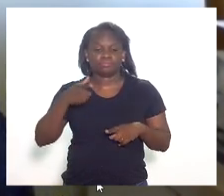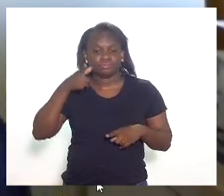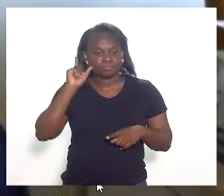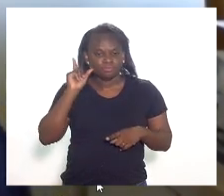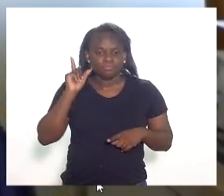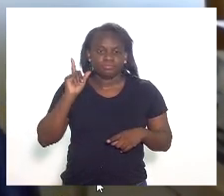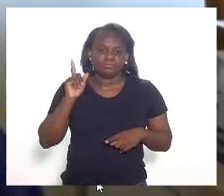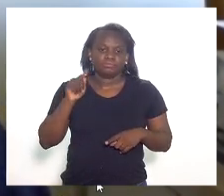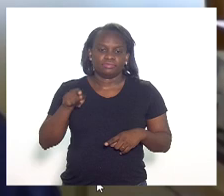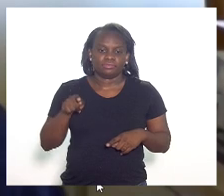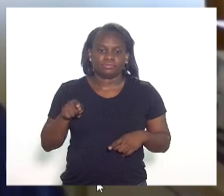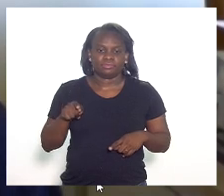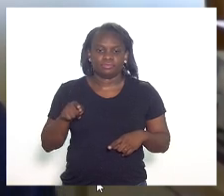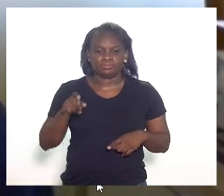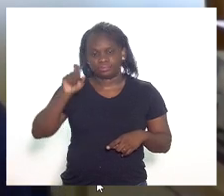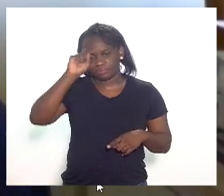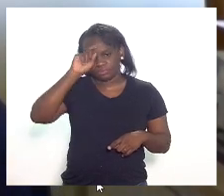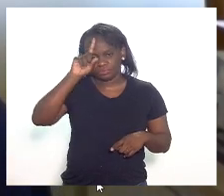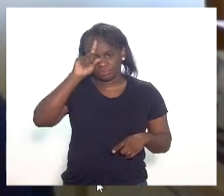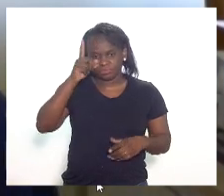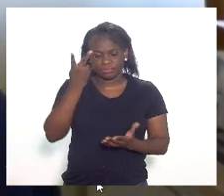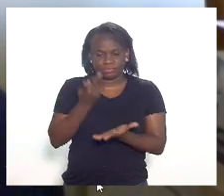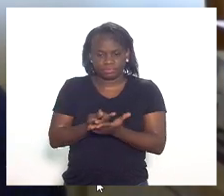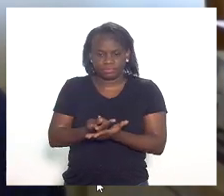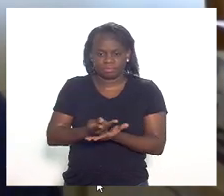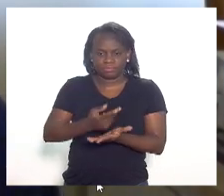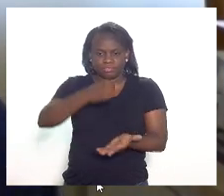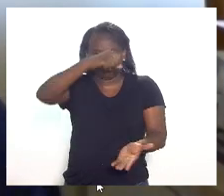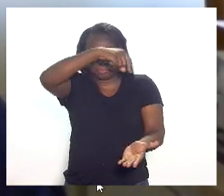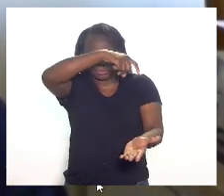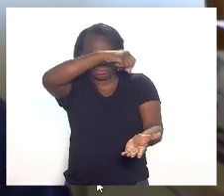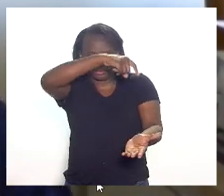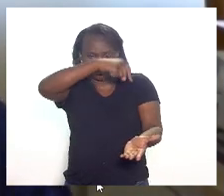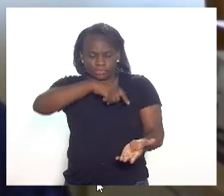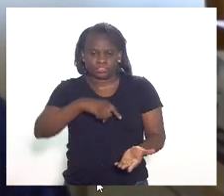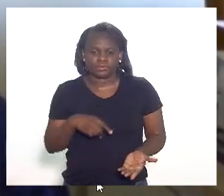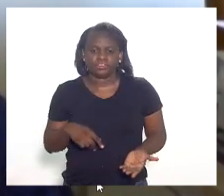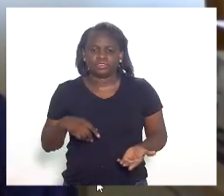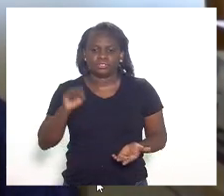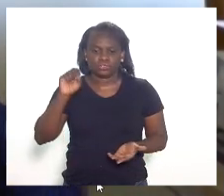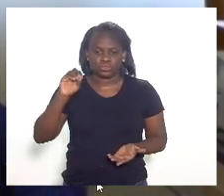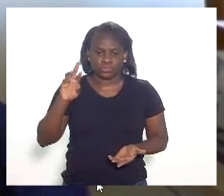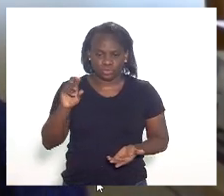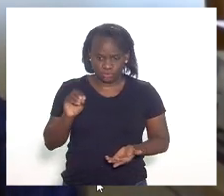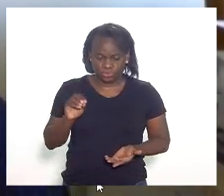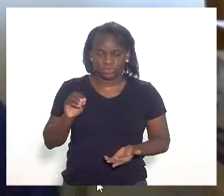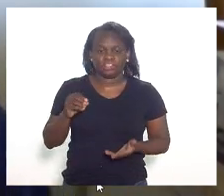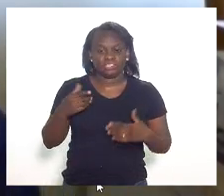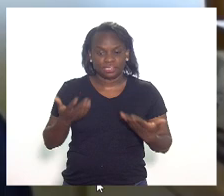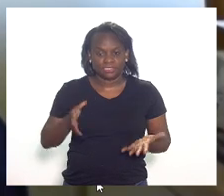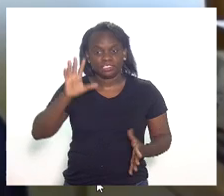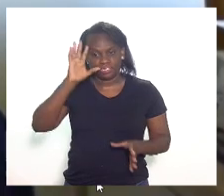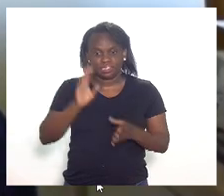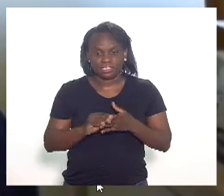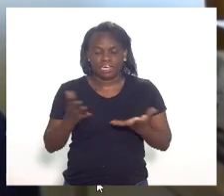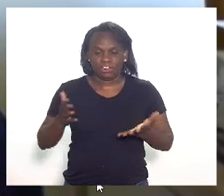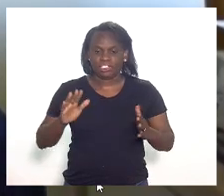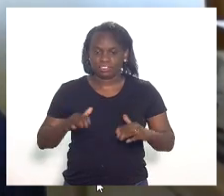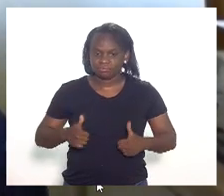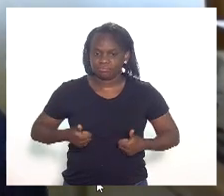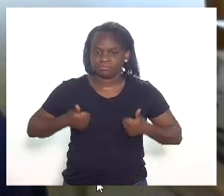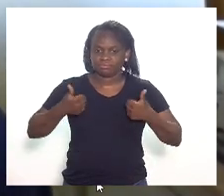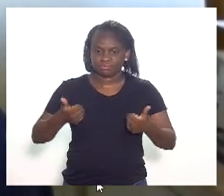ela estava internada tomando soro. Então, é sinal que se recuperou